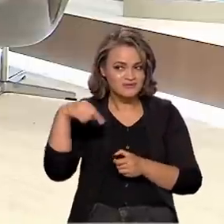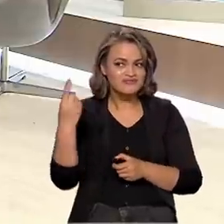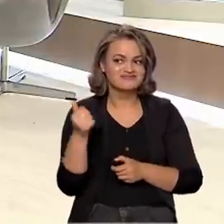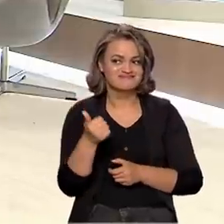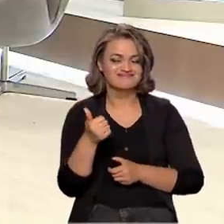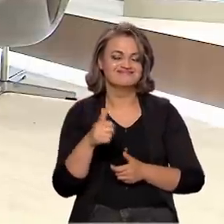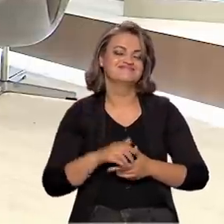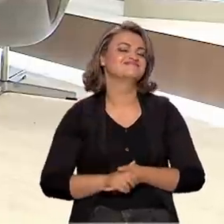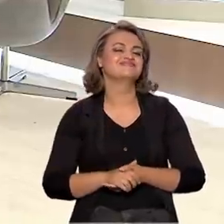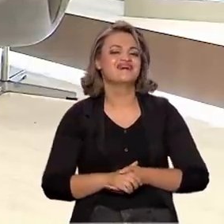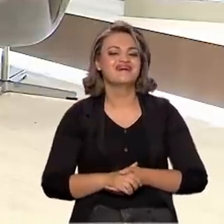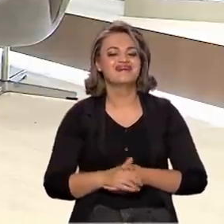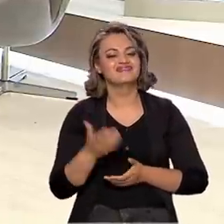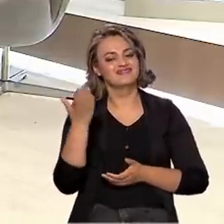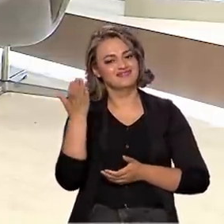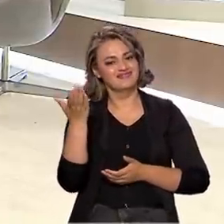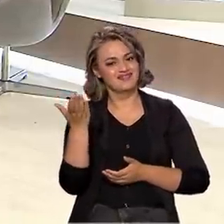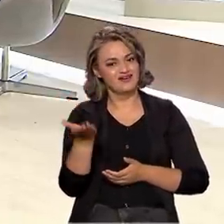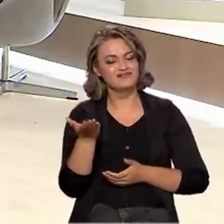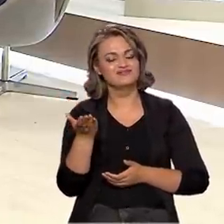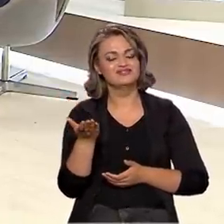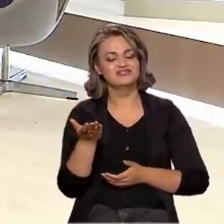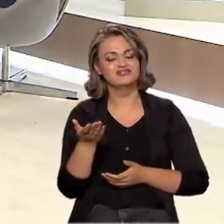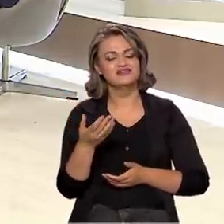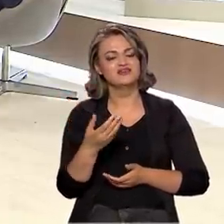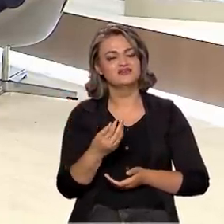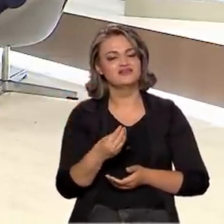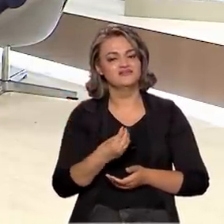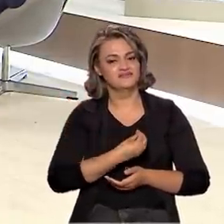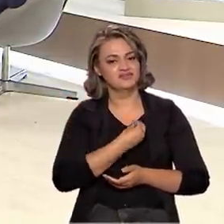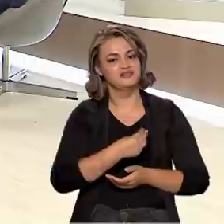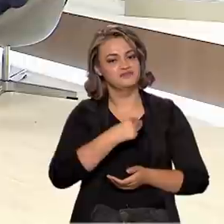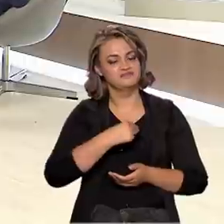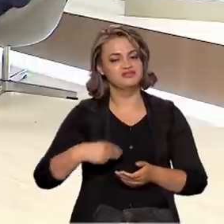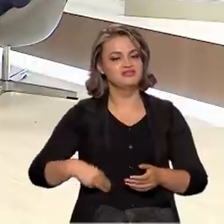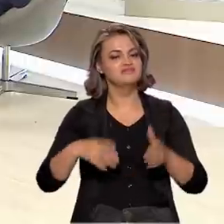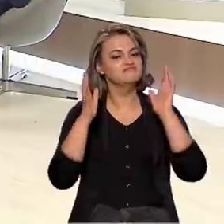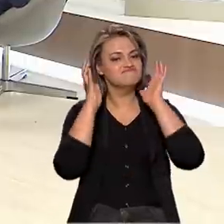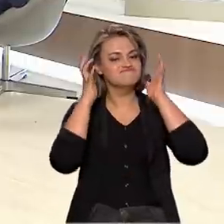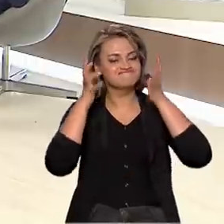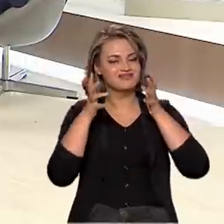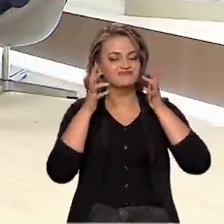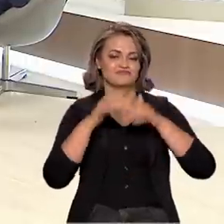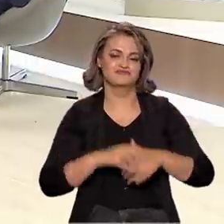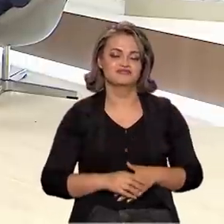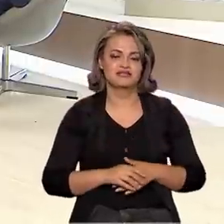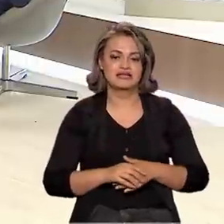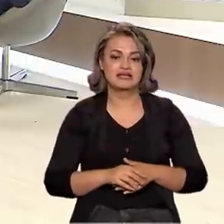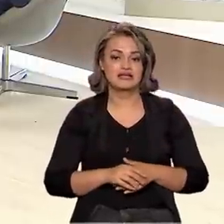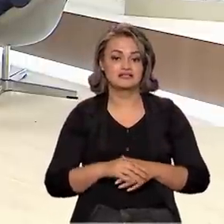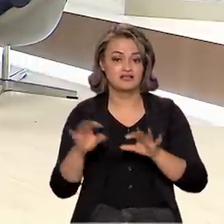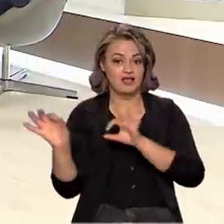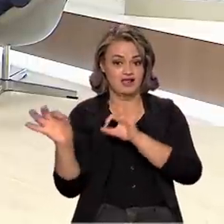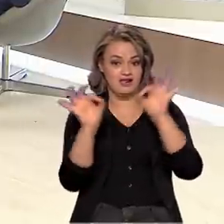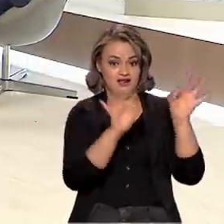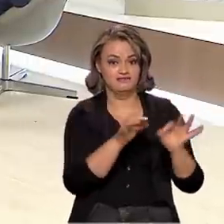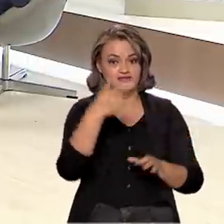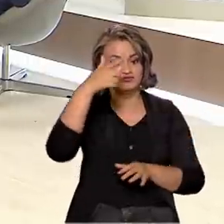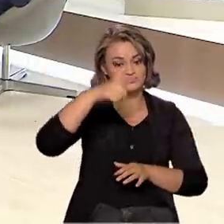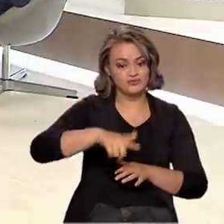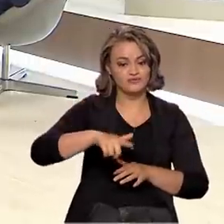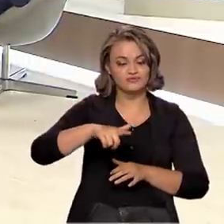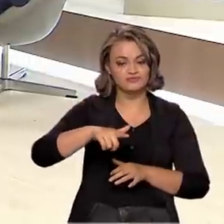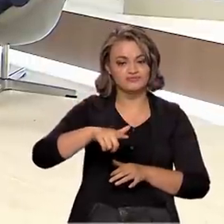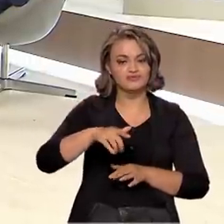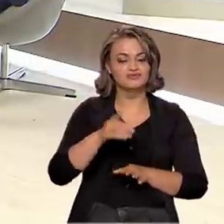O Brasil em Pauta recebeu nesta edição o ministro da Ciência, Tecnologia e Inovações, Marcos Pontes. Se você quiser rever esta ou outras